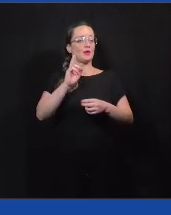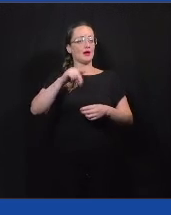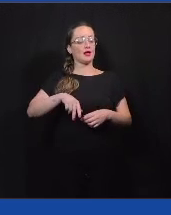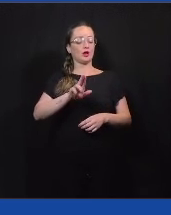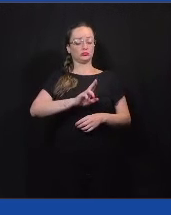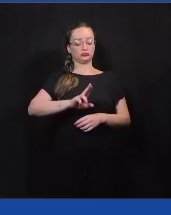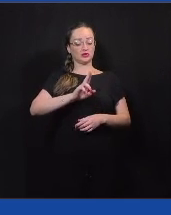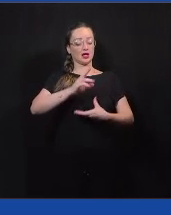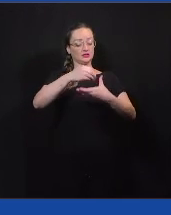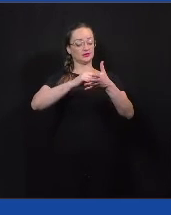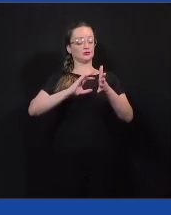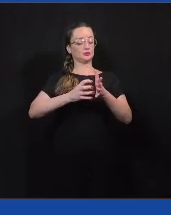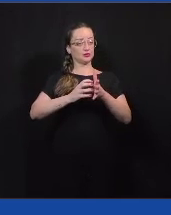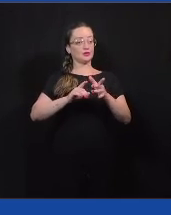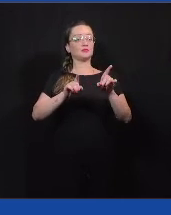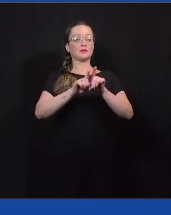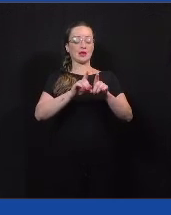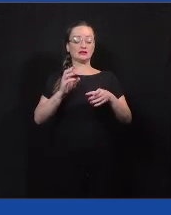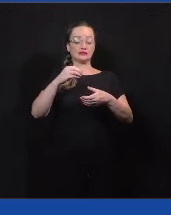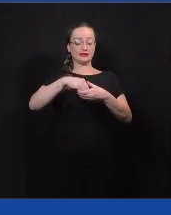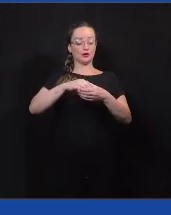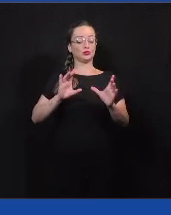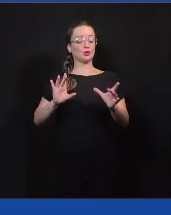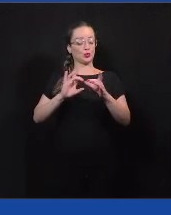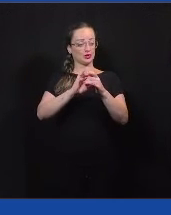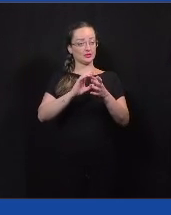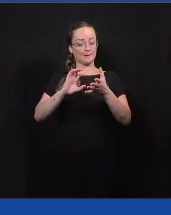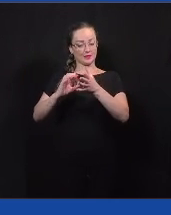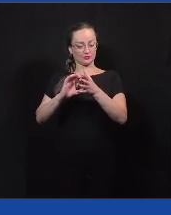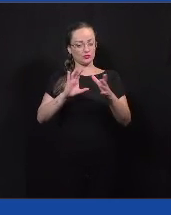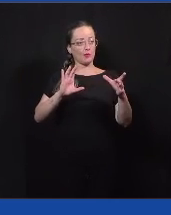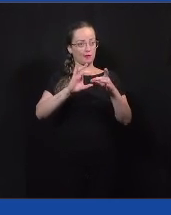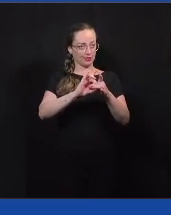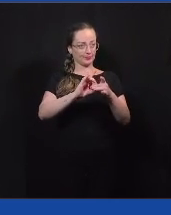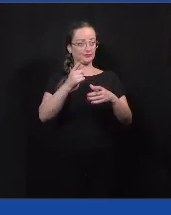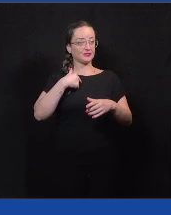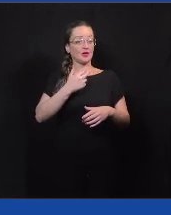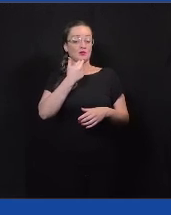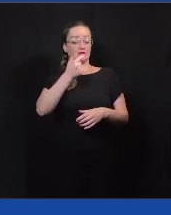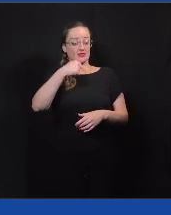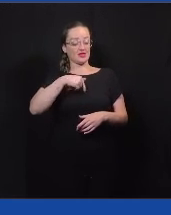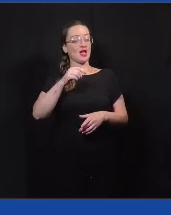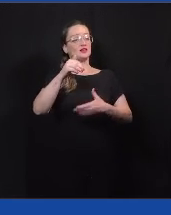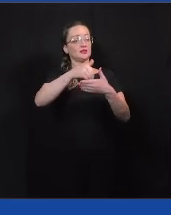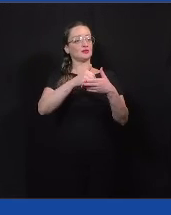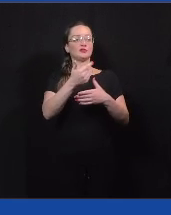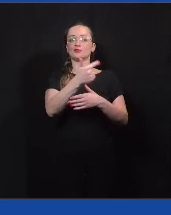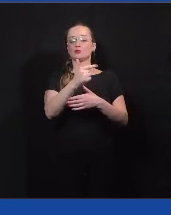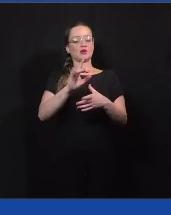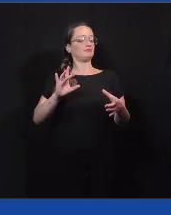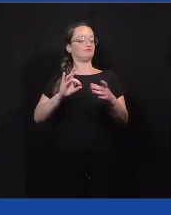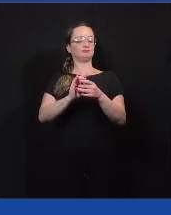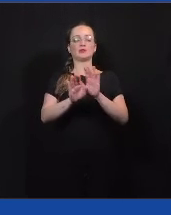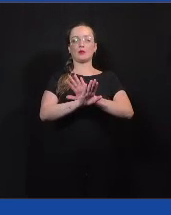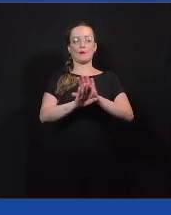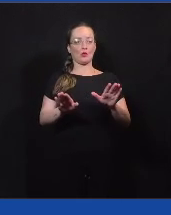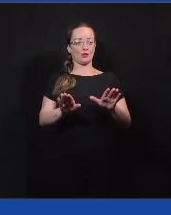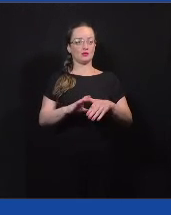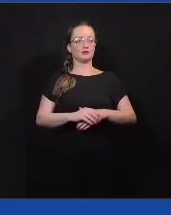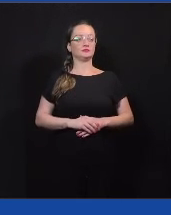partido e até então dentro da coligação, porque uma das novidades dessa eleição municipal é que não existe mais a coligação